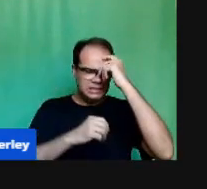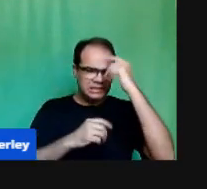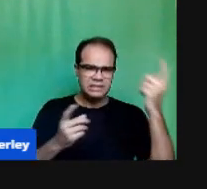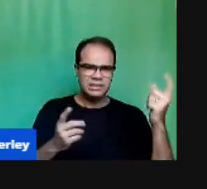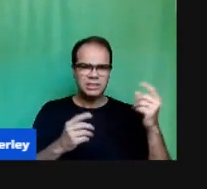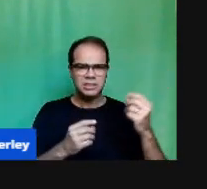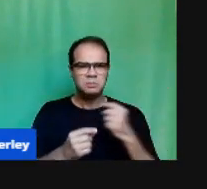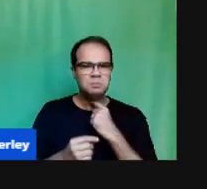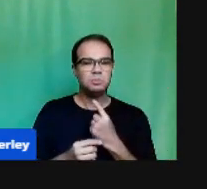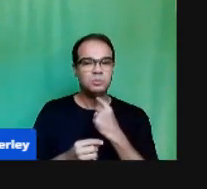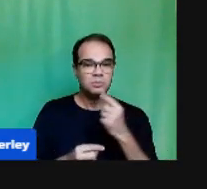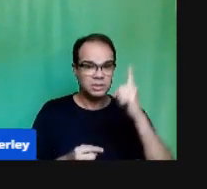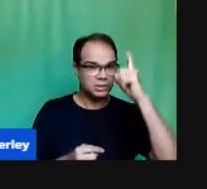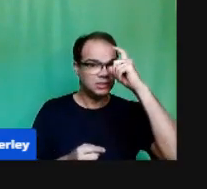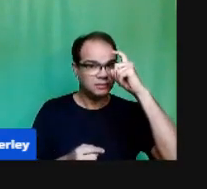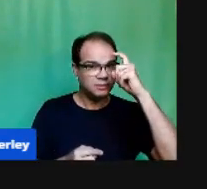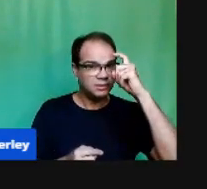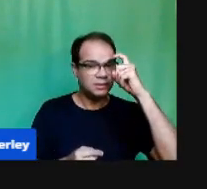tecnologia